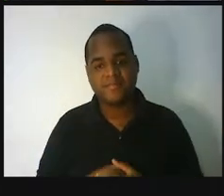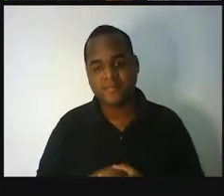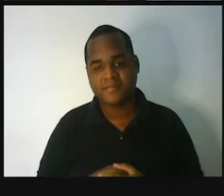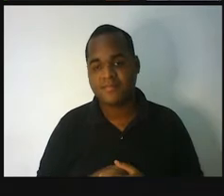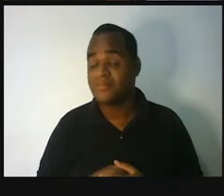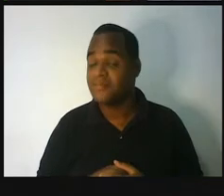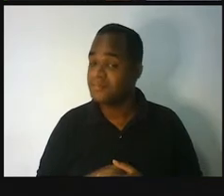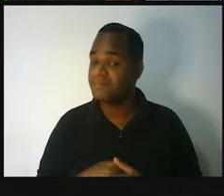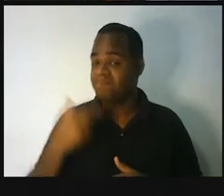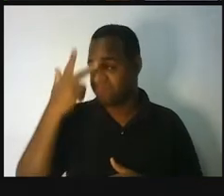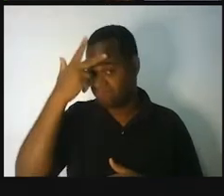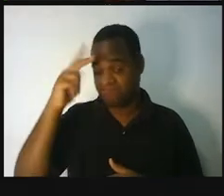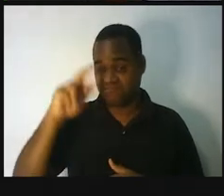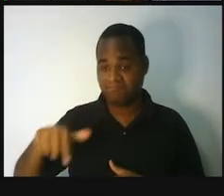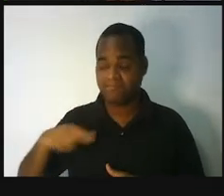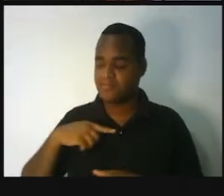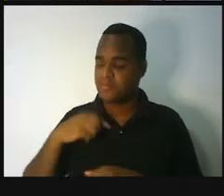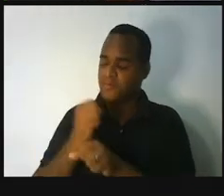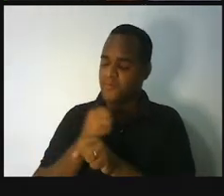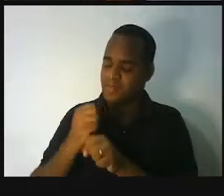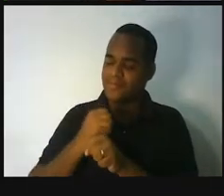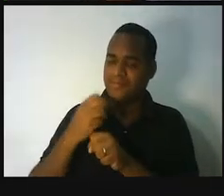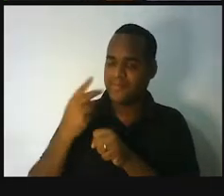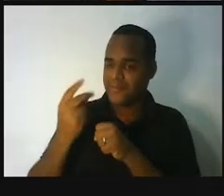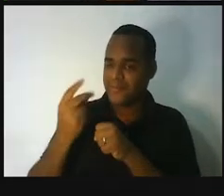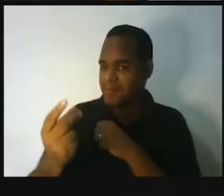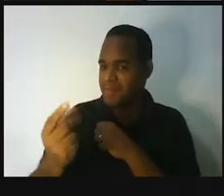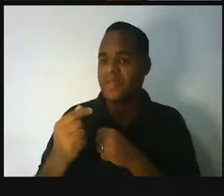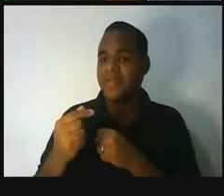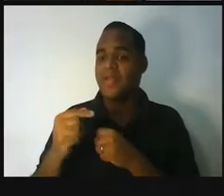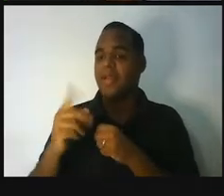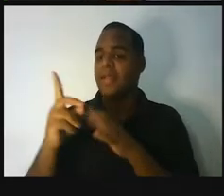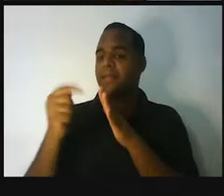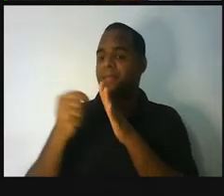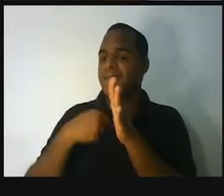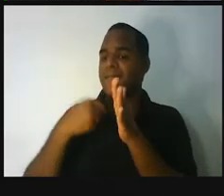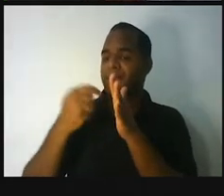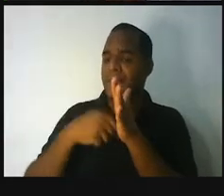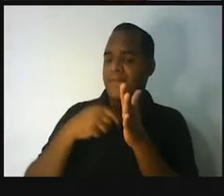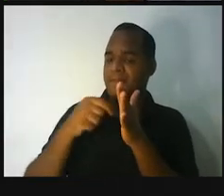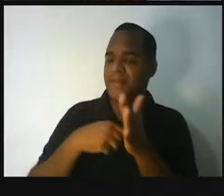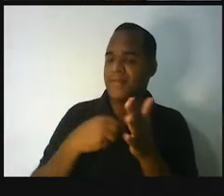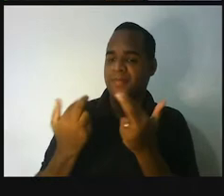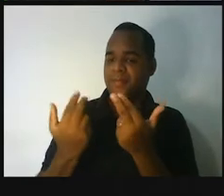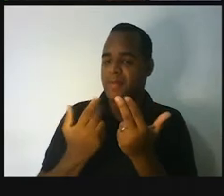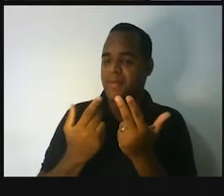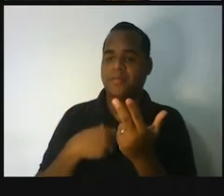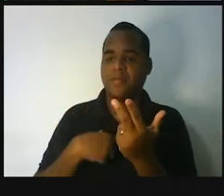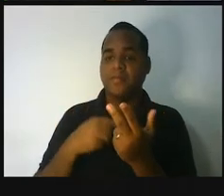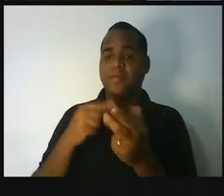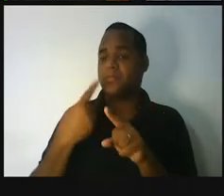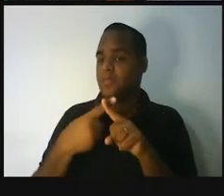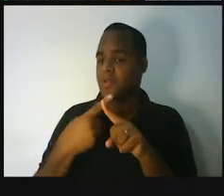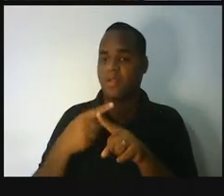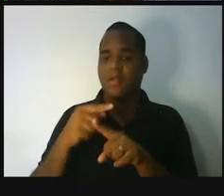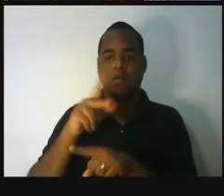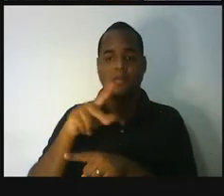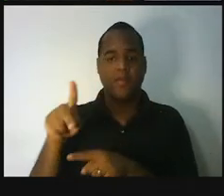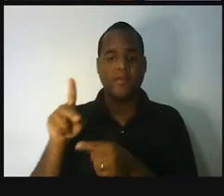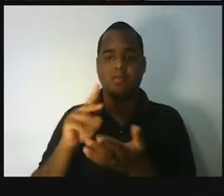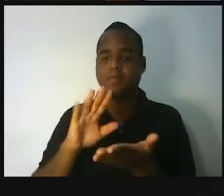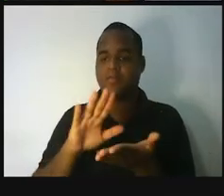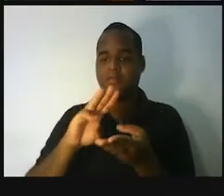Muitos estudantes ao longo dos anos me fizeram essa mesma pergunta, professor, eu entendo por quê, pra que